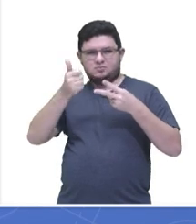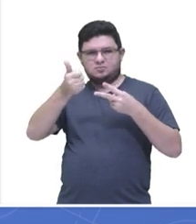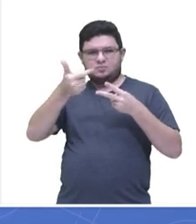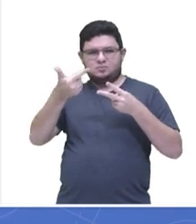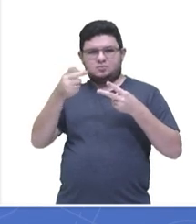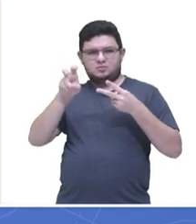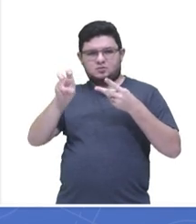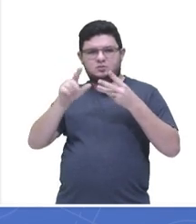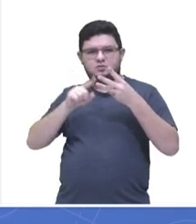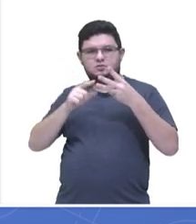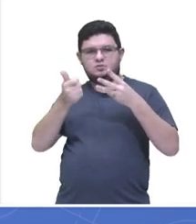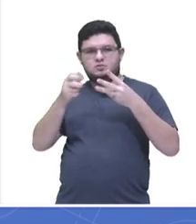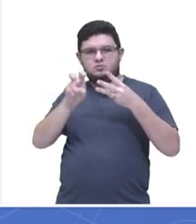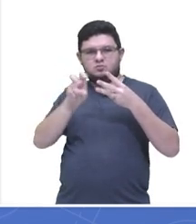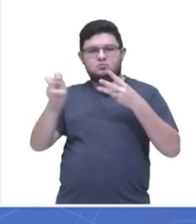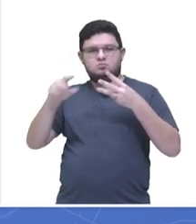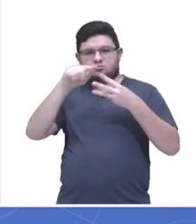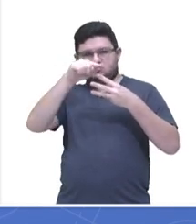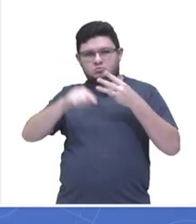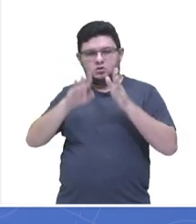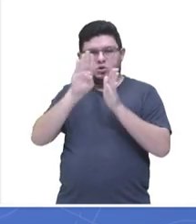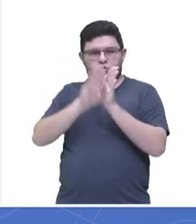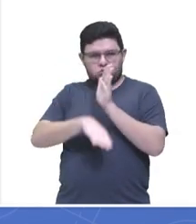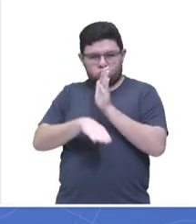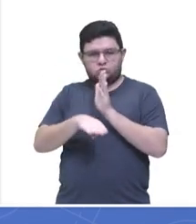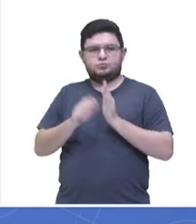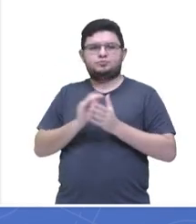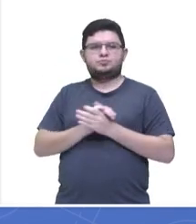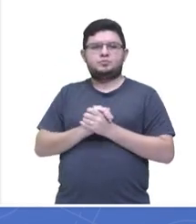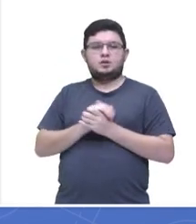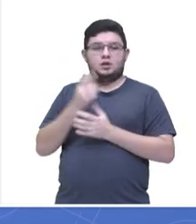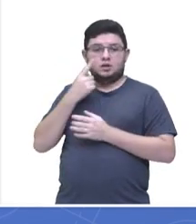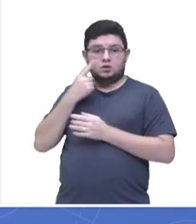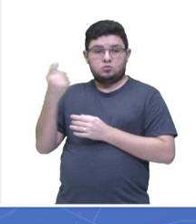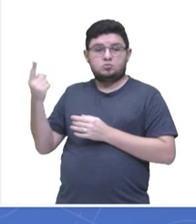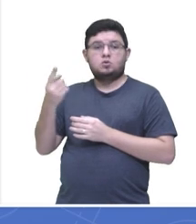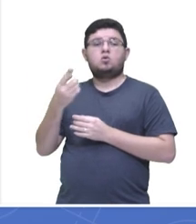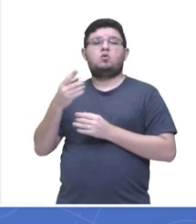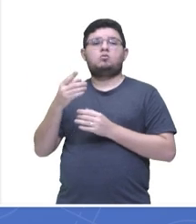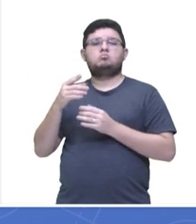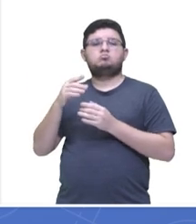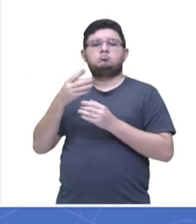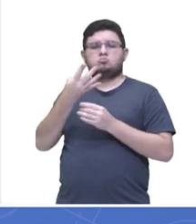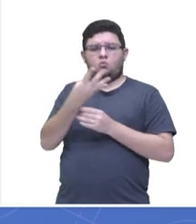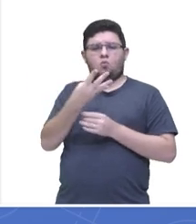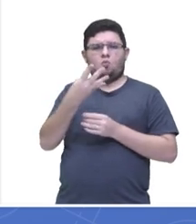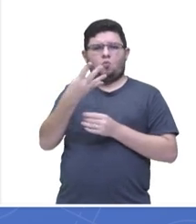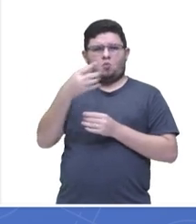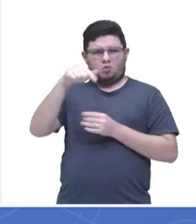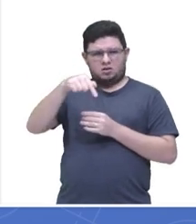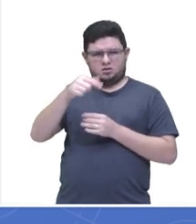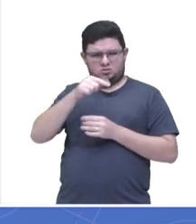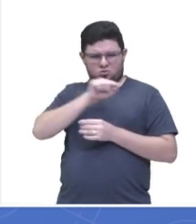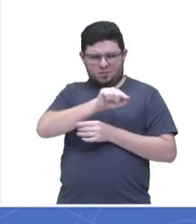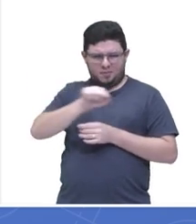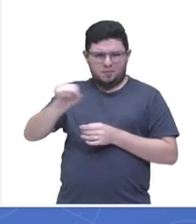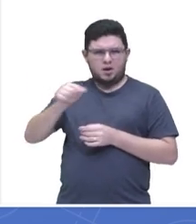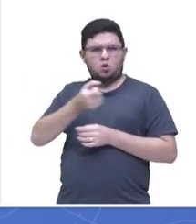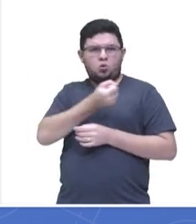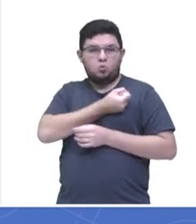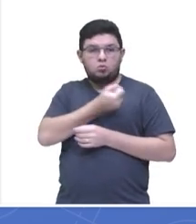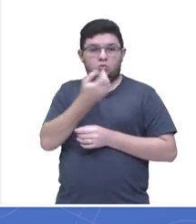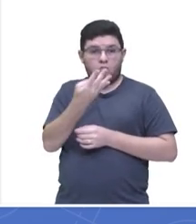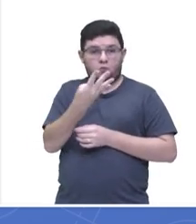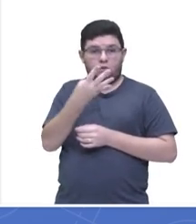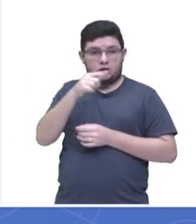números restantes é, então vamos verificar aqui, inicialmente, antes de corrigirmos, alguns comentários